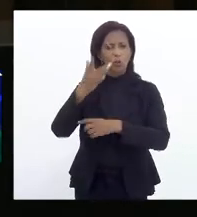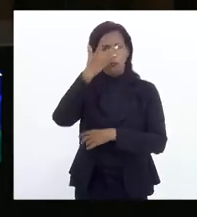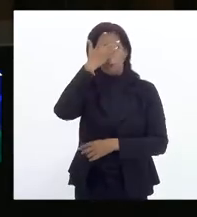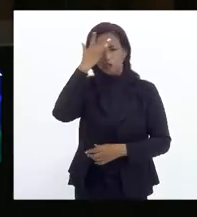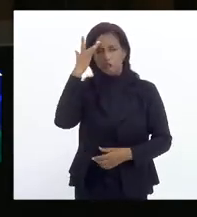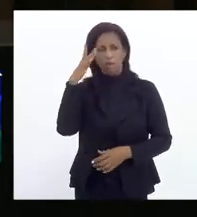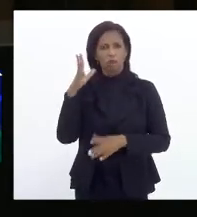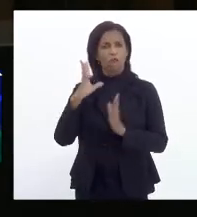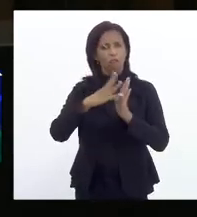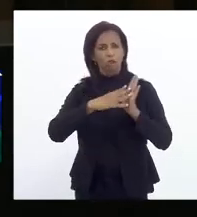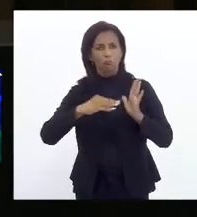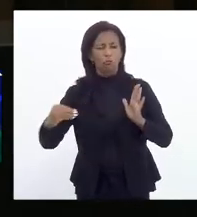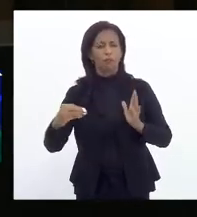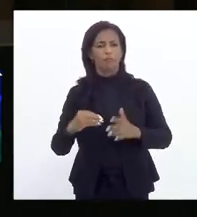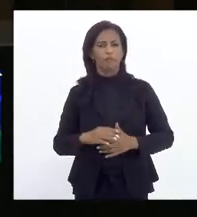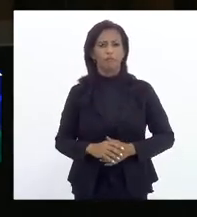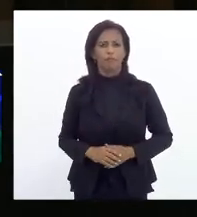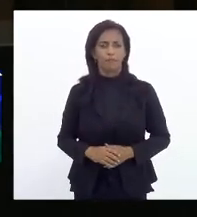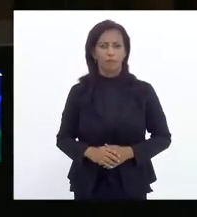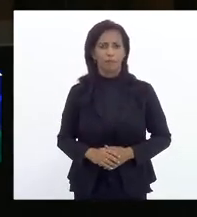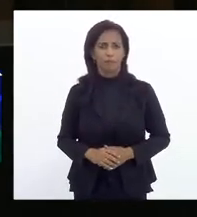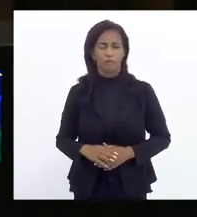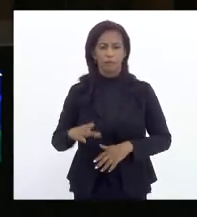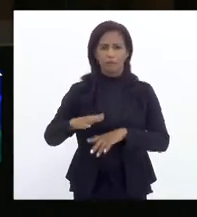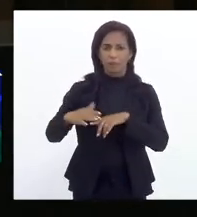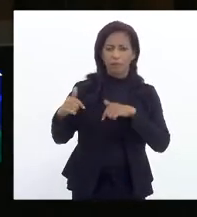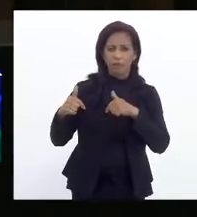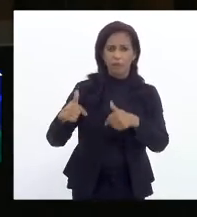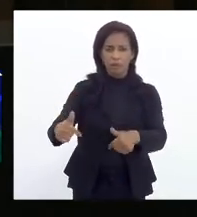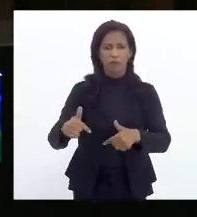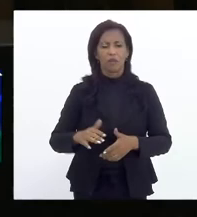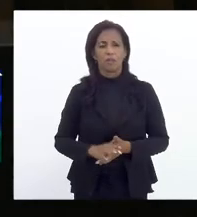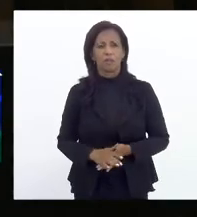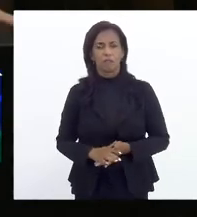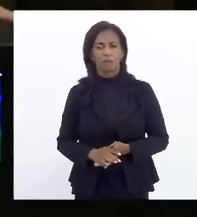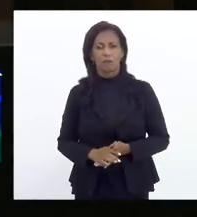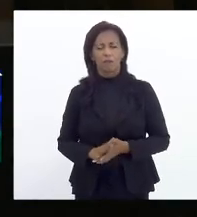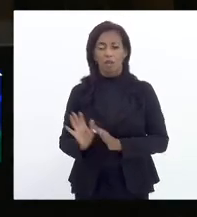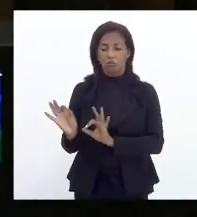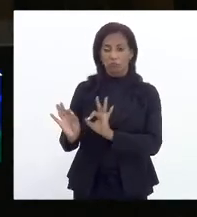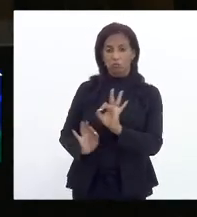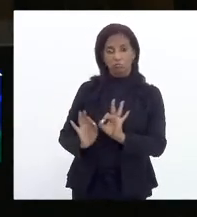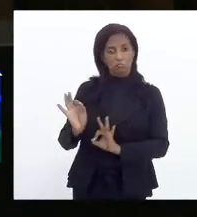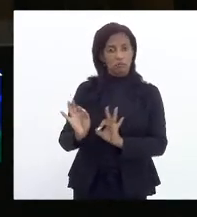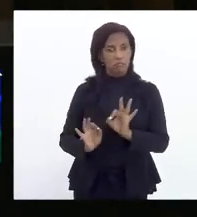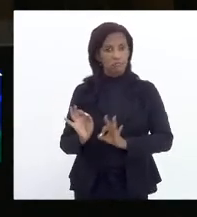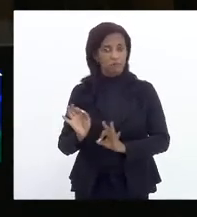que lhes imitam o gesto, as atitudes, as performances.